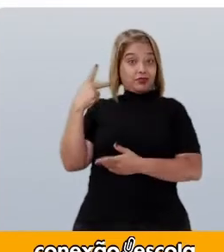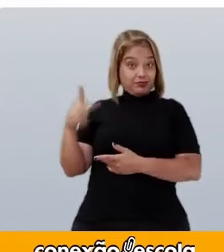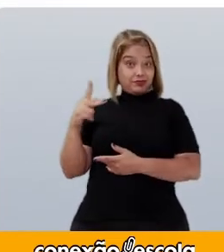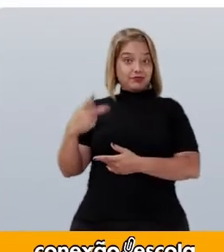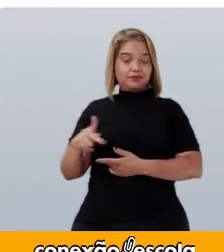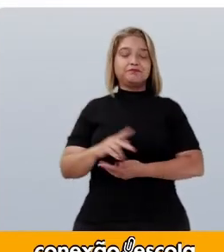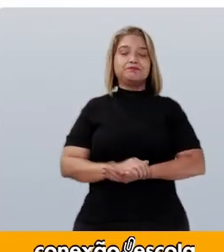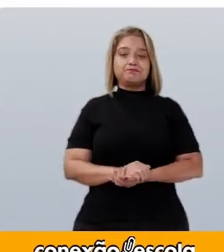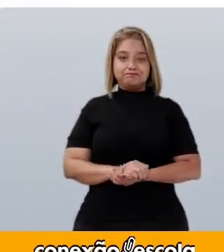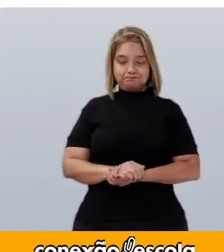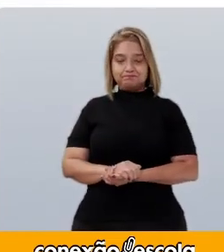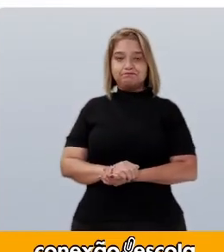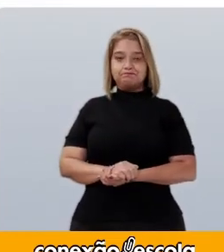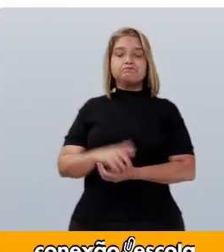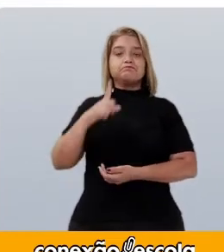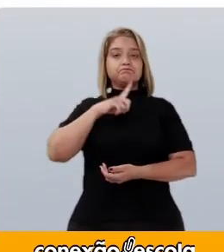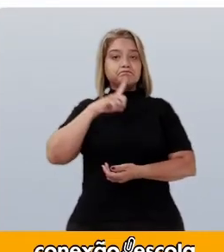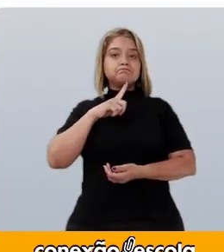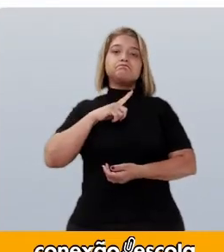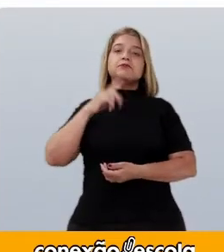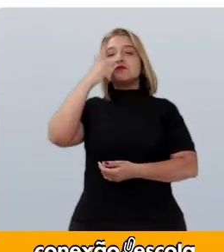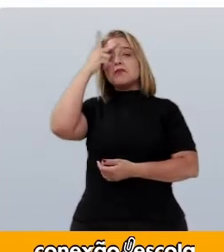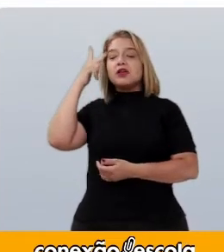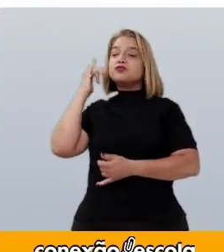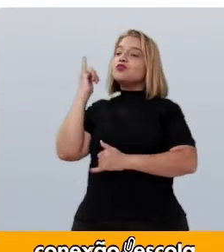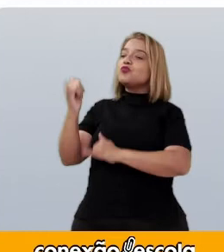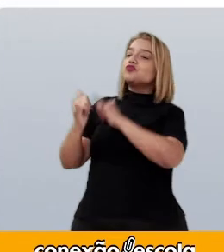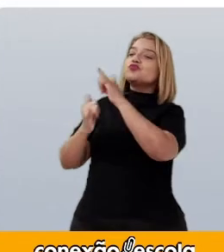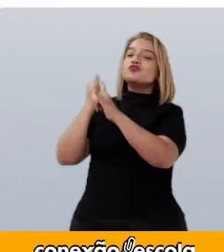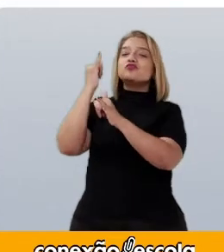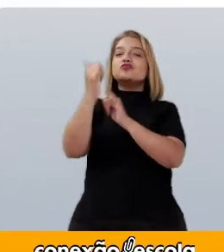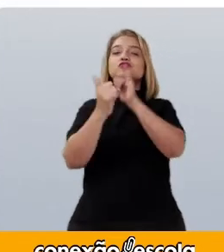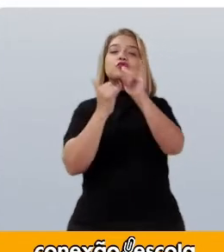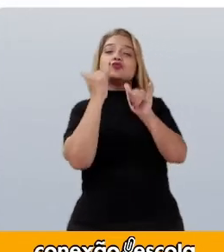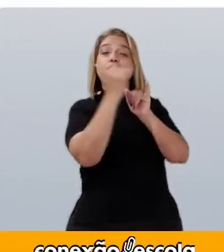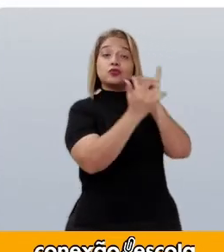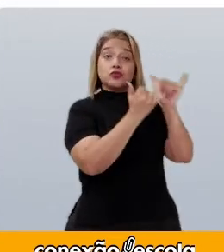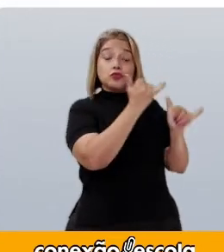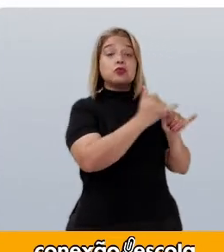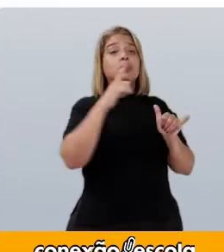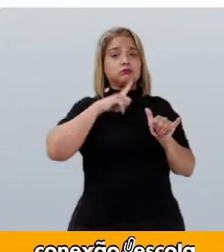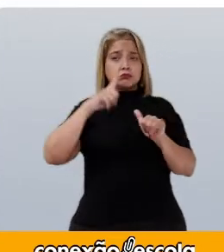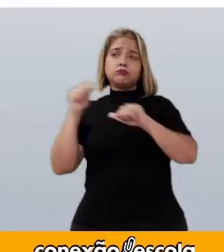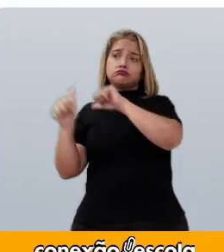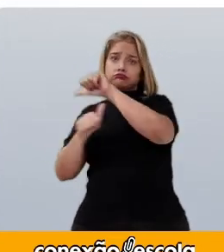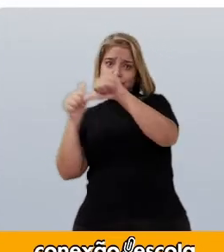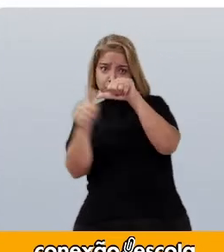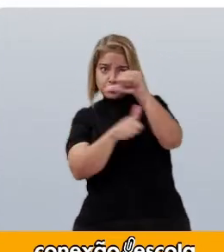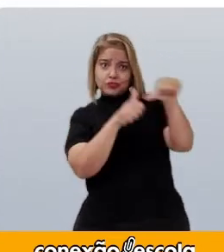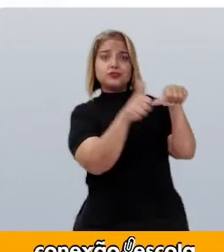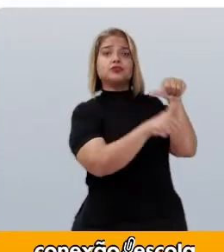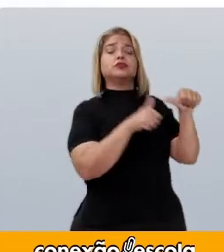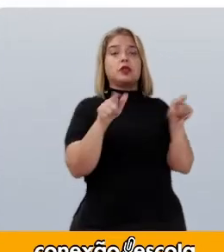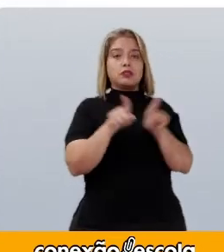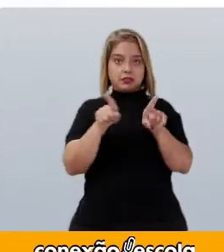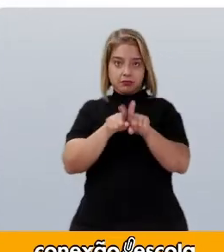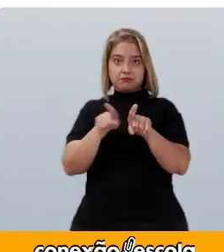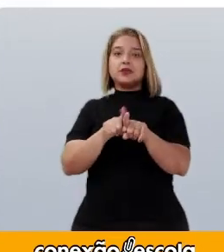São contados de boca em boca, podem sofrer transformações ao serem